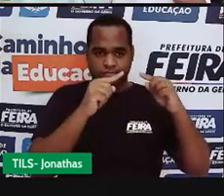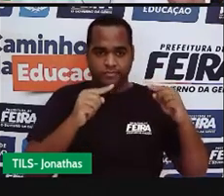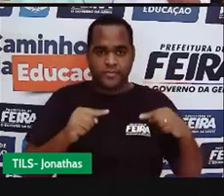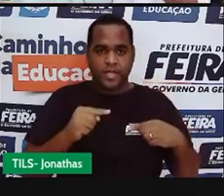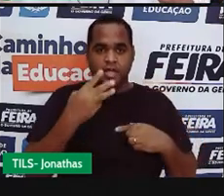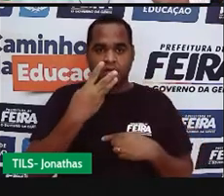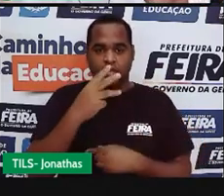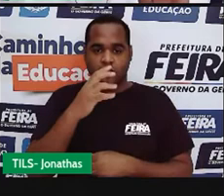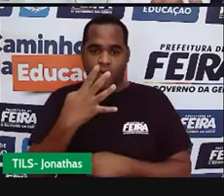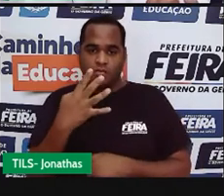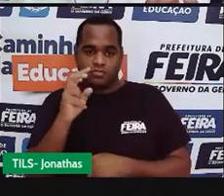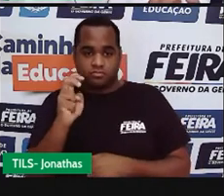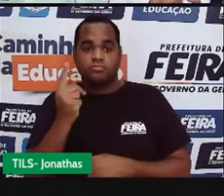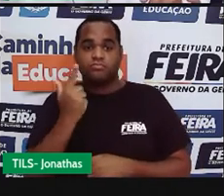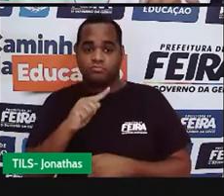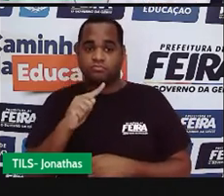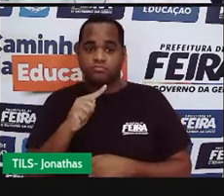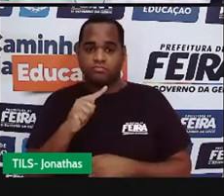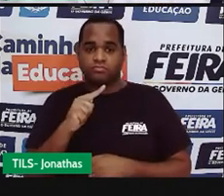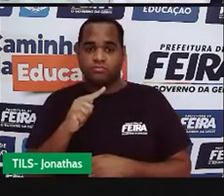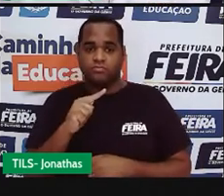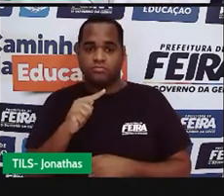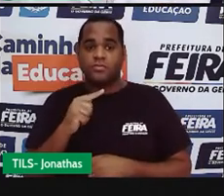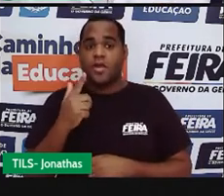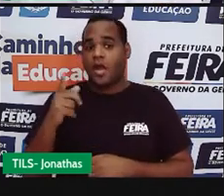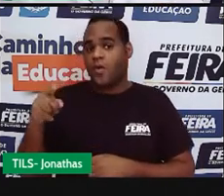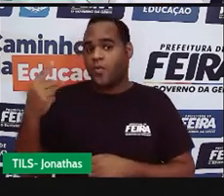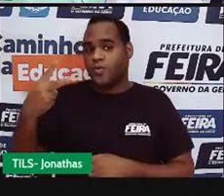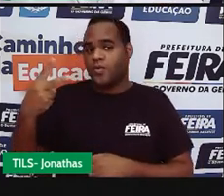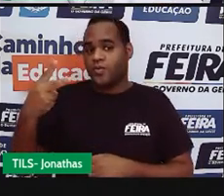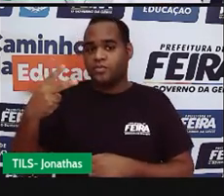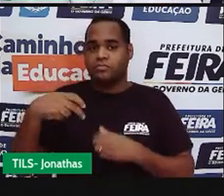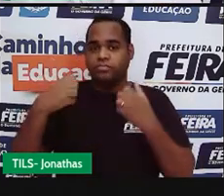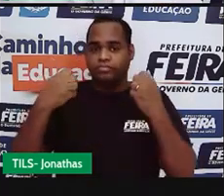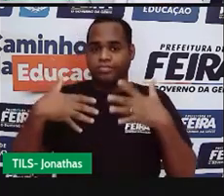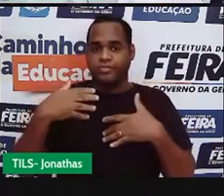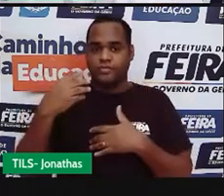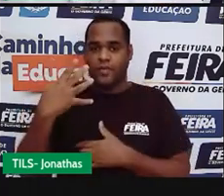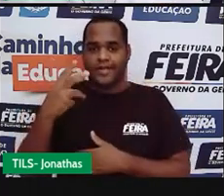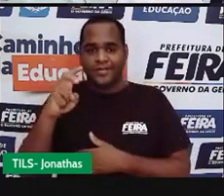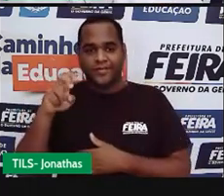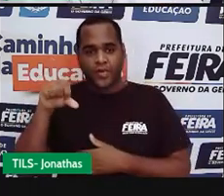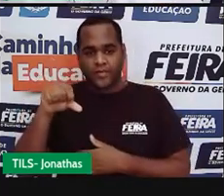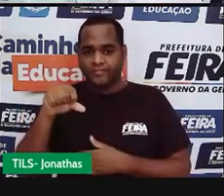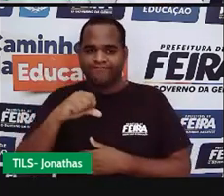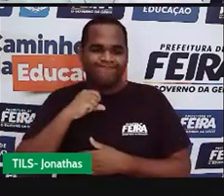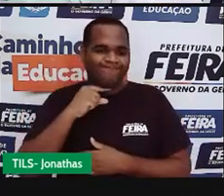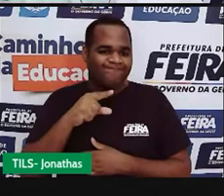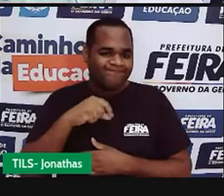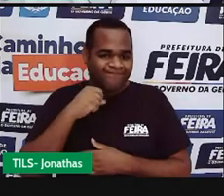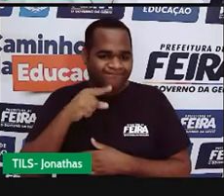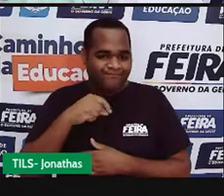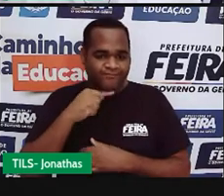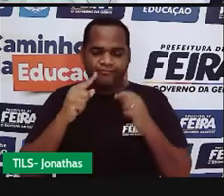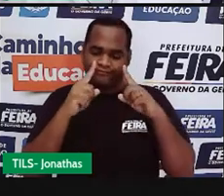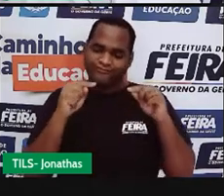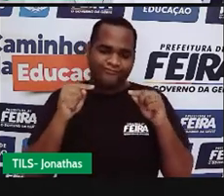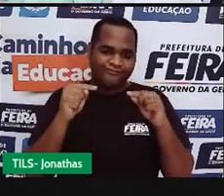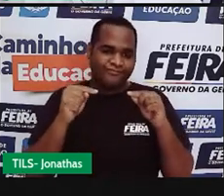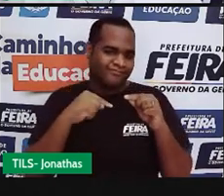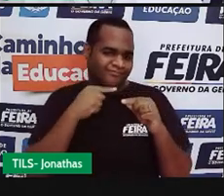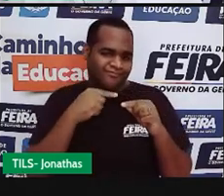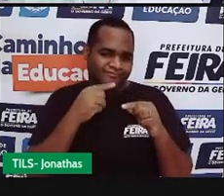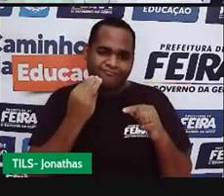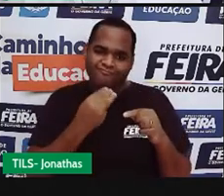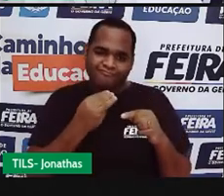três, quatro e cinco. No segundo caso, a gente não conseguiu construir um triângulo com medidas